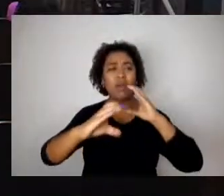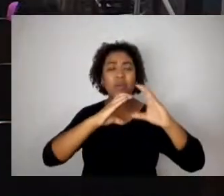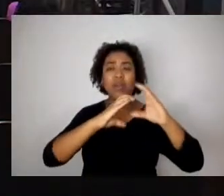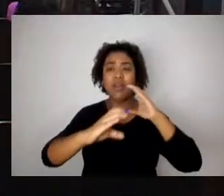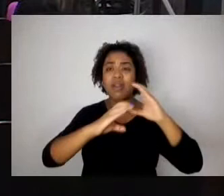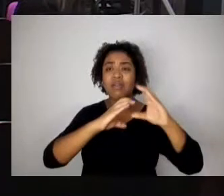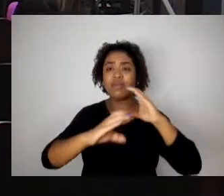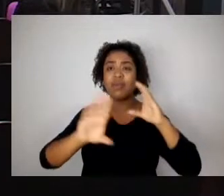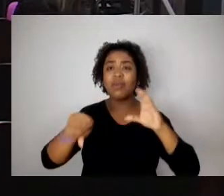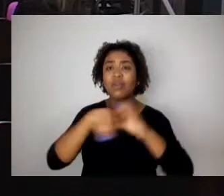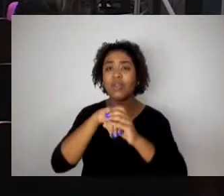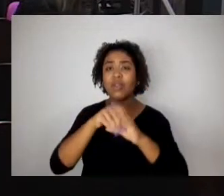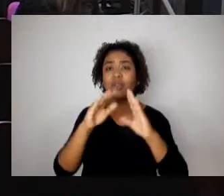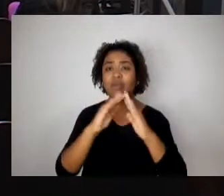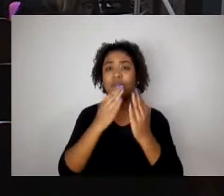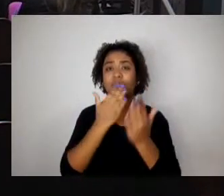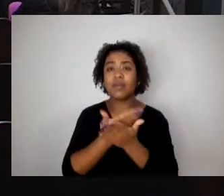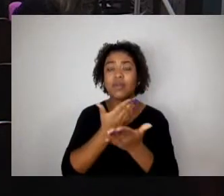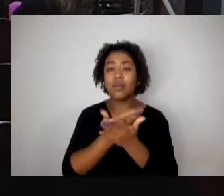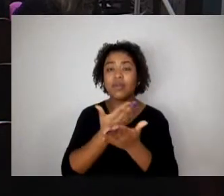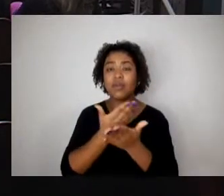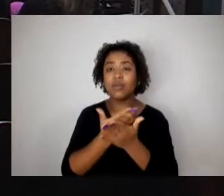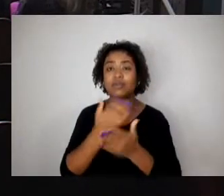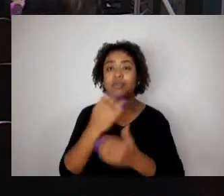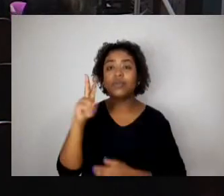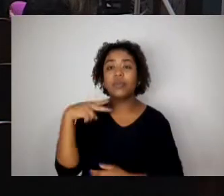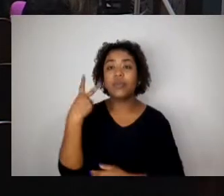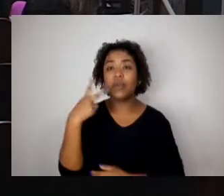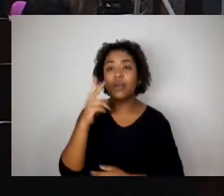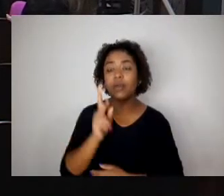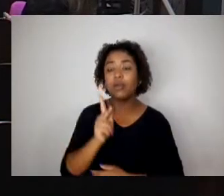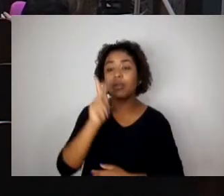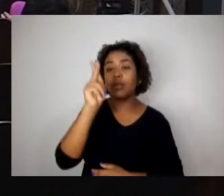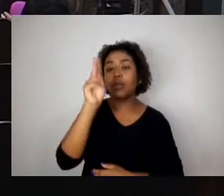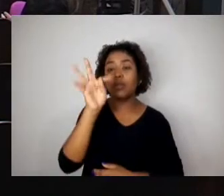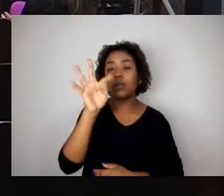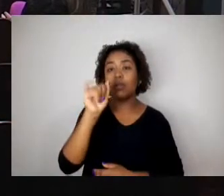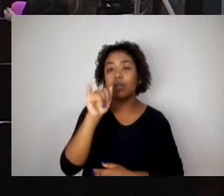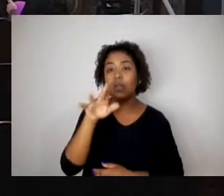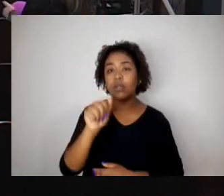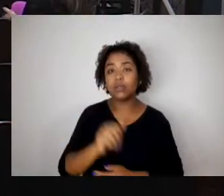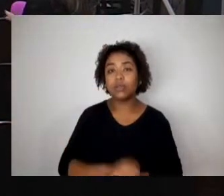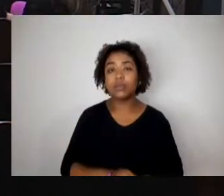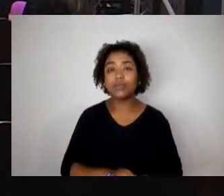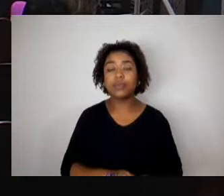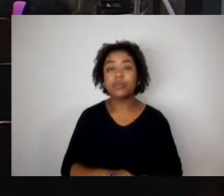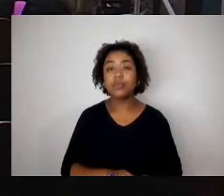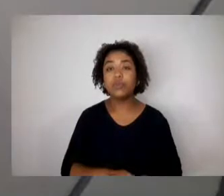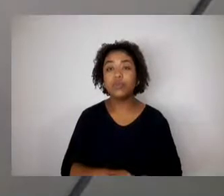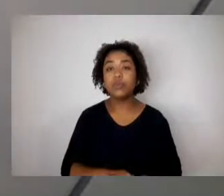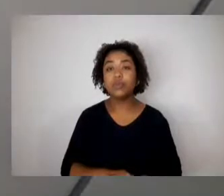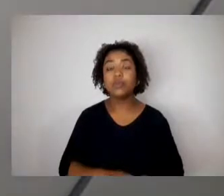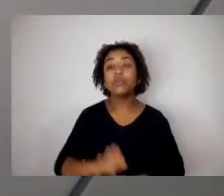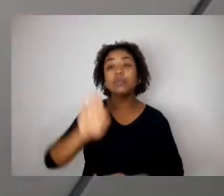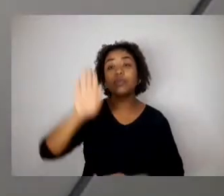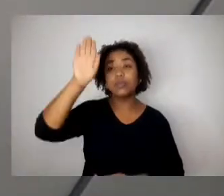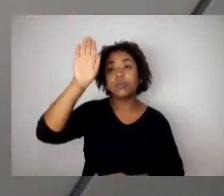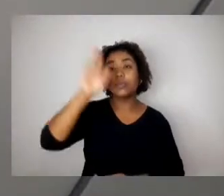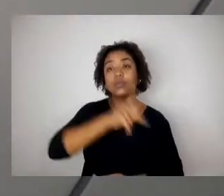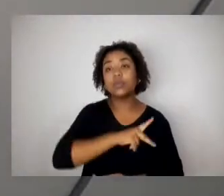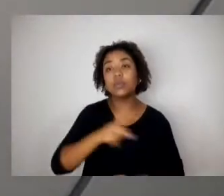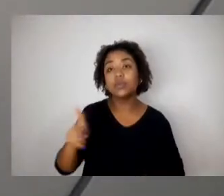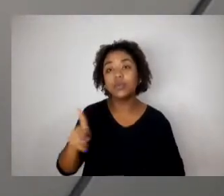Pela ordem, vereadora Cátia Protetora, primeiro vereador Padal, depois Vossa Excelência, líder do governo. Pela ordem, presidente. Então, eu votei nesse